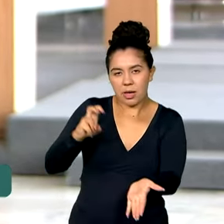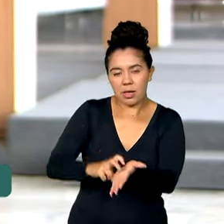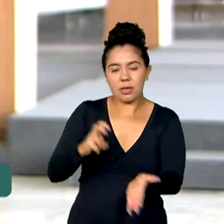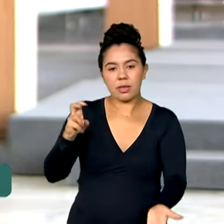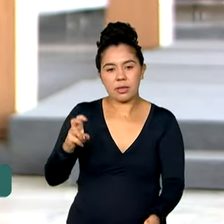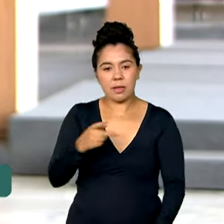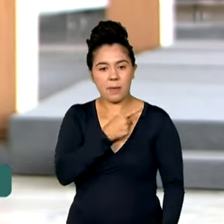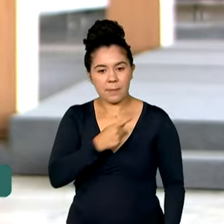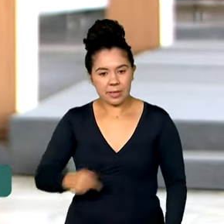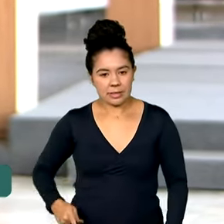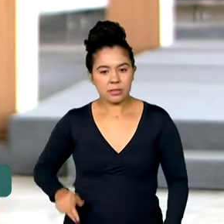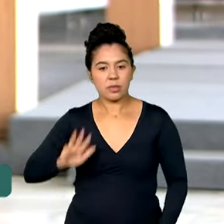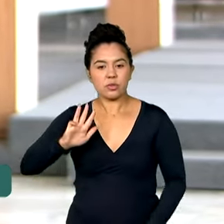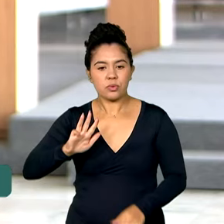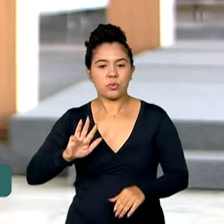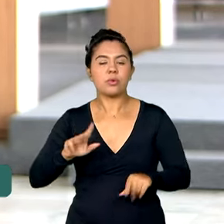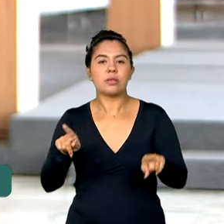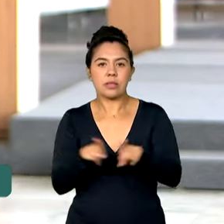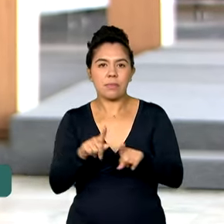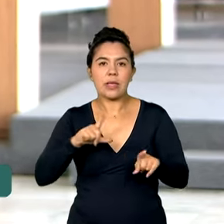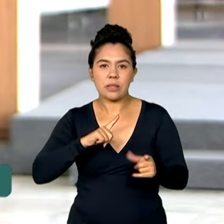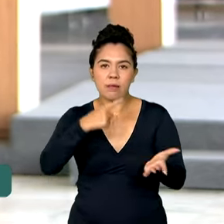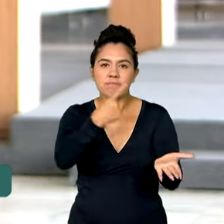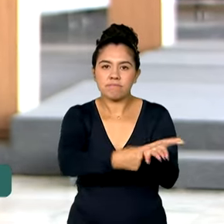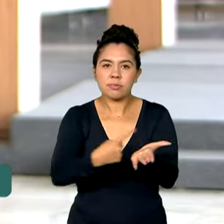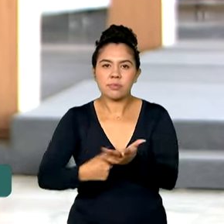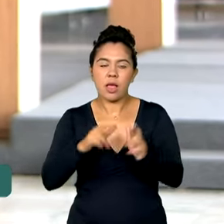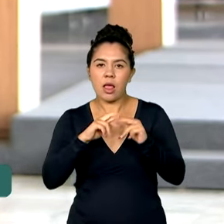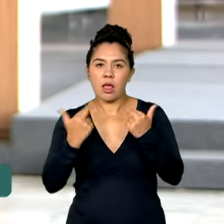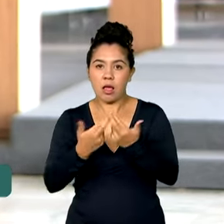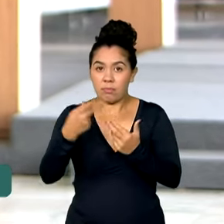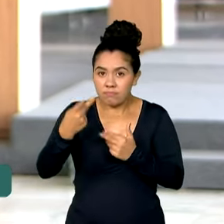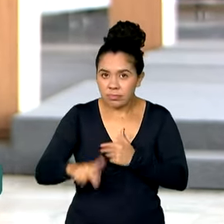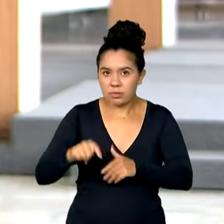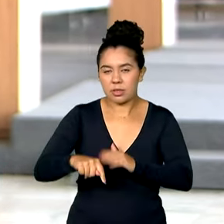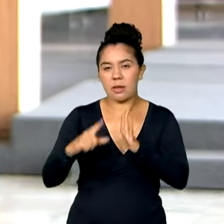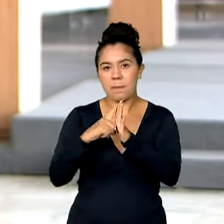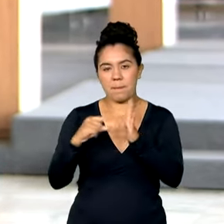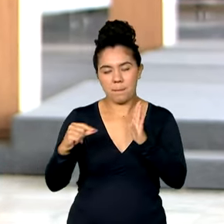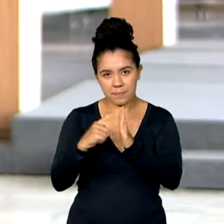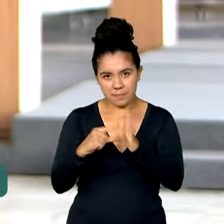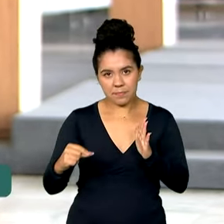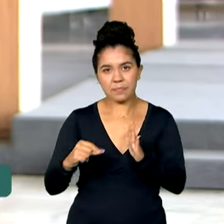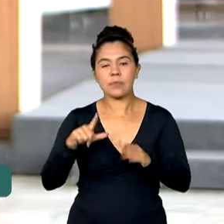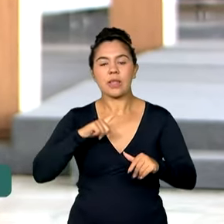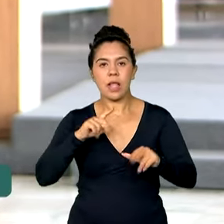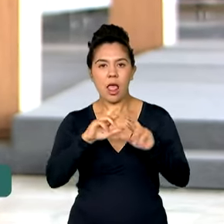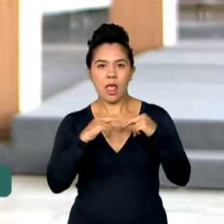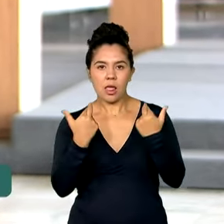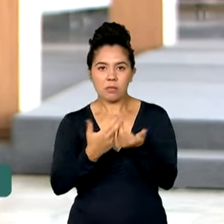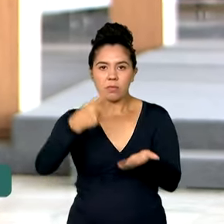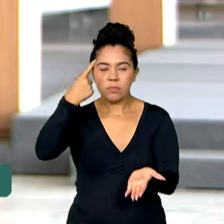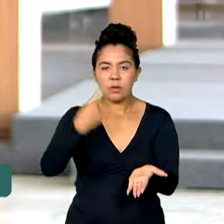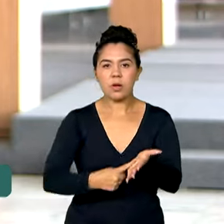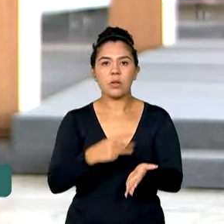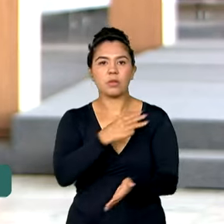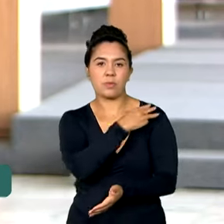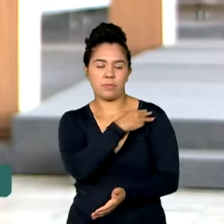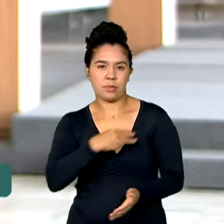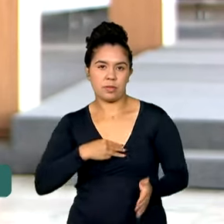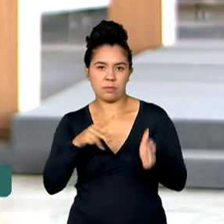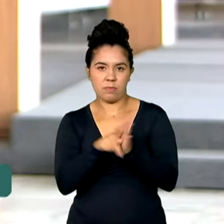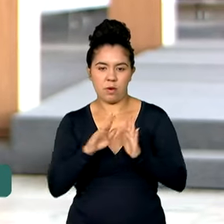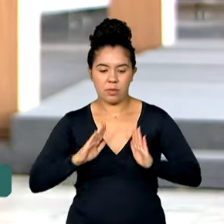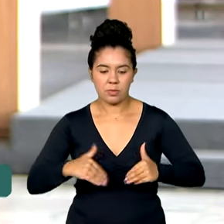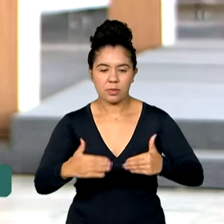outras agendas hoje aqui no Palácio do Planalto, incluindo uma reunião com os ministros das Comunicações, Juscelino